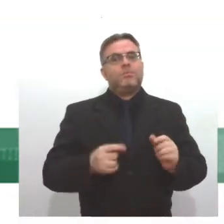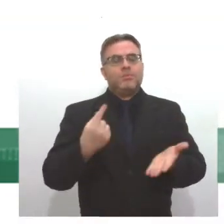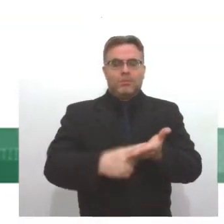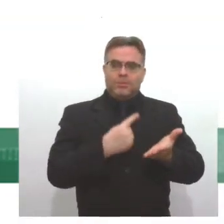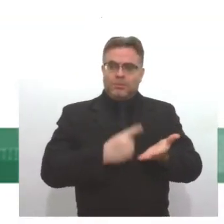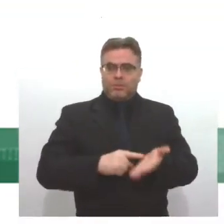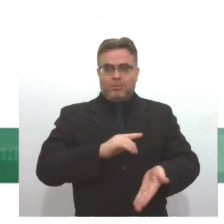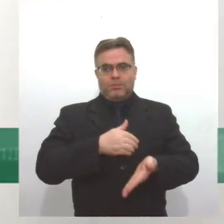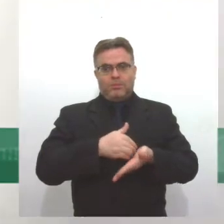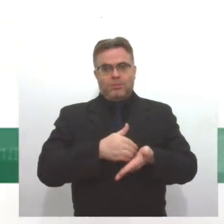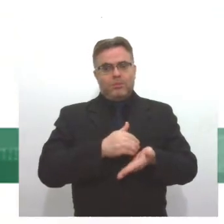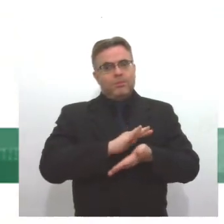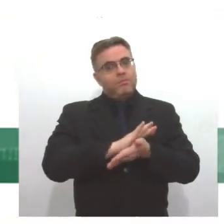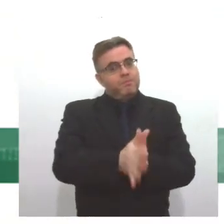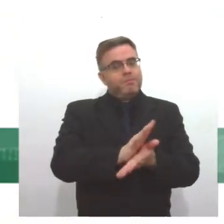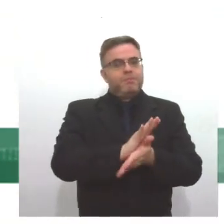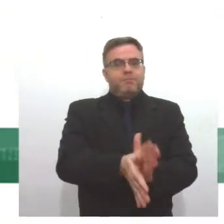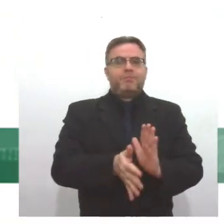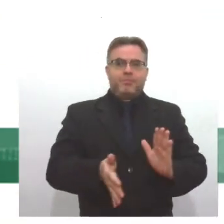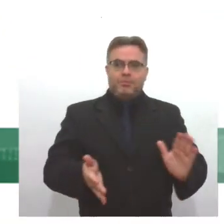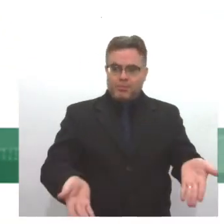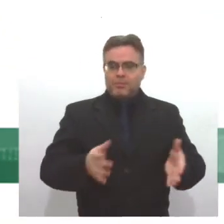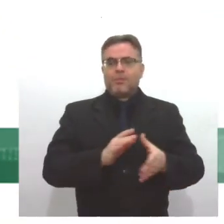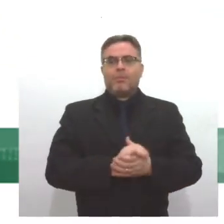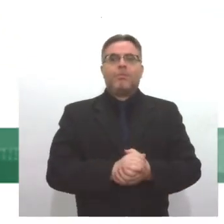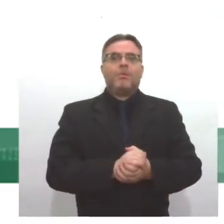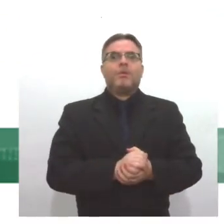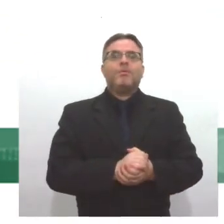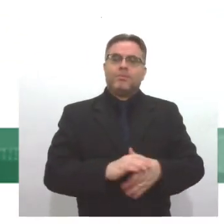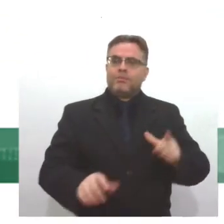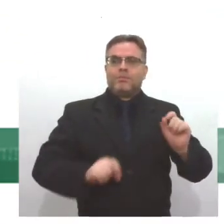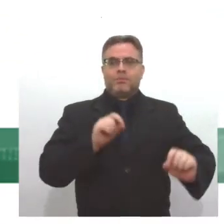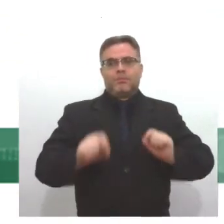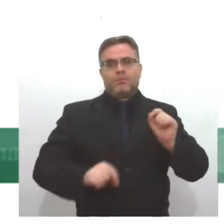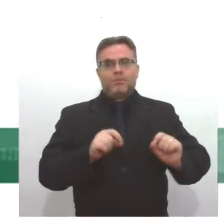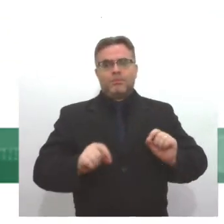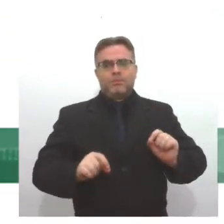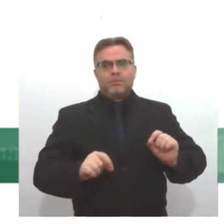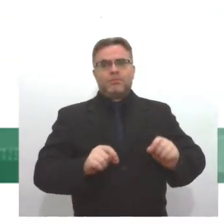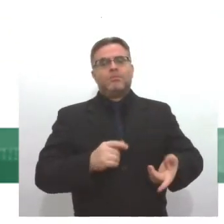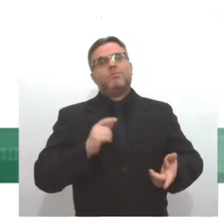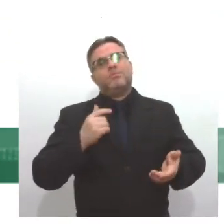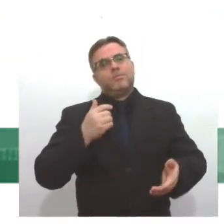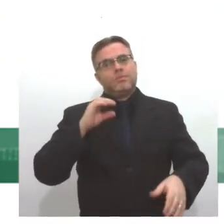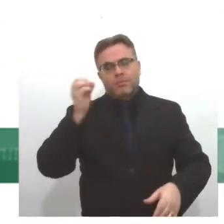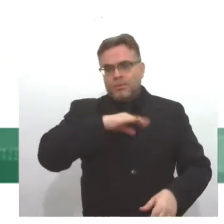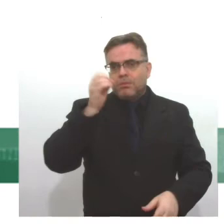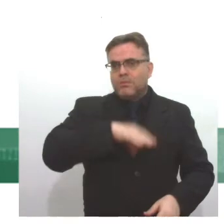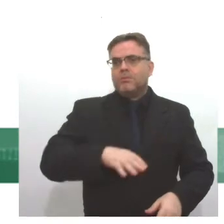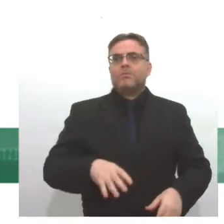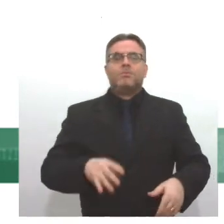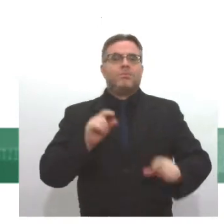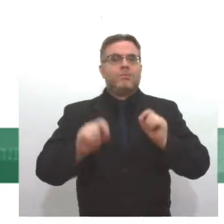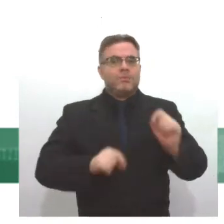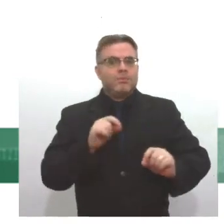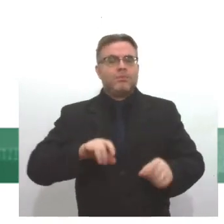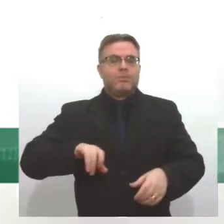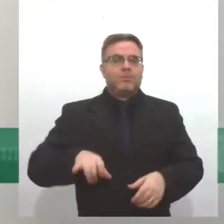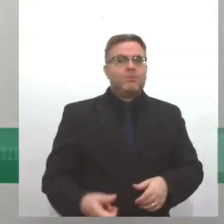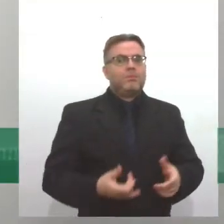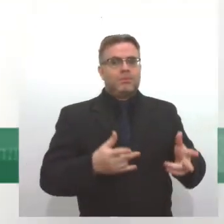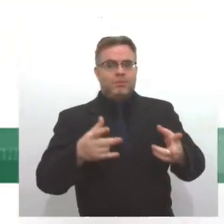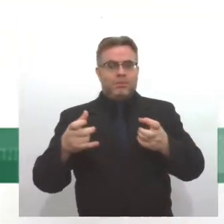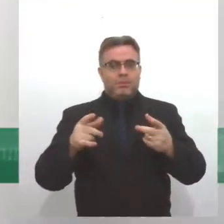discriminação. E fora isso, mesmo as pessoas, às vezes, não ter Deus no coração, ignorância, ser perversa, e aproveitar desses